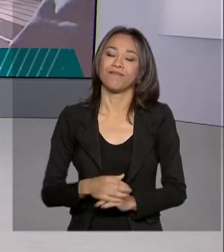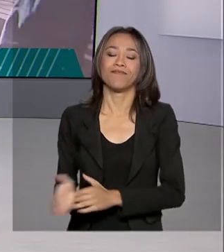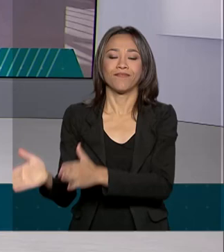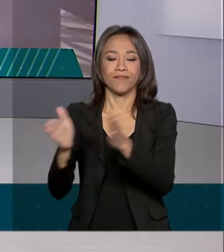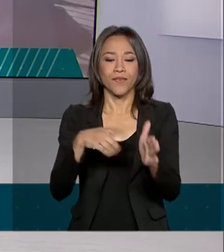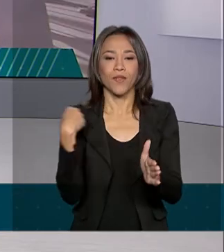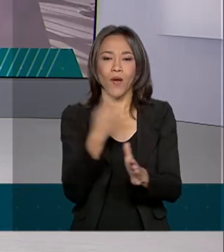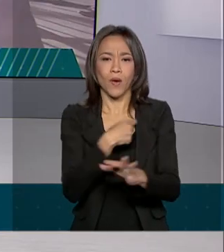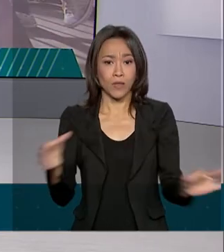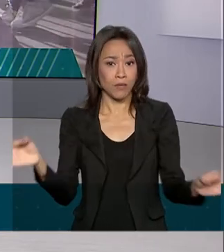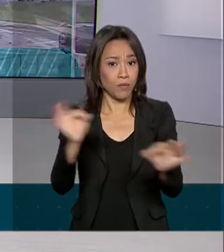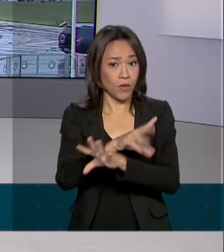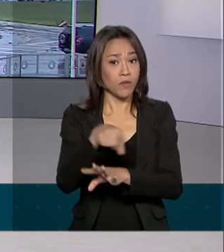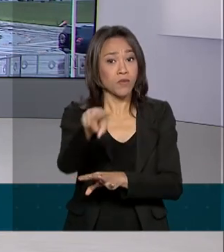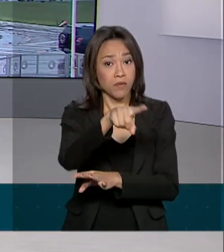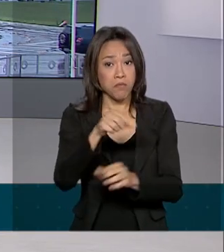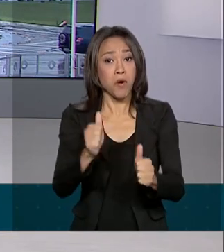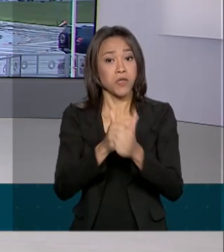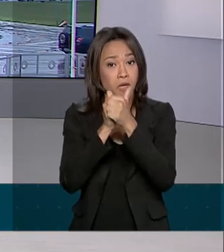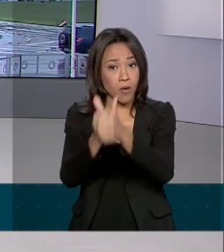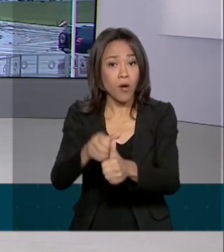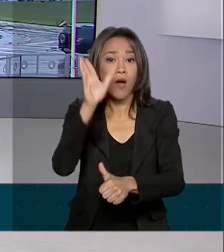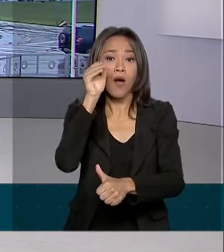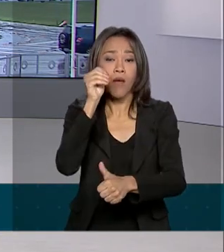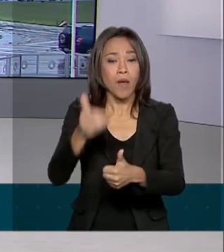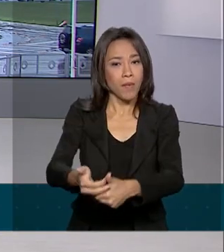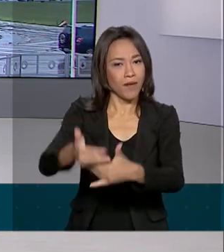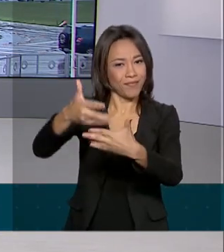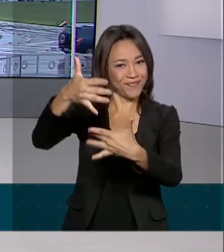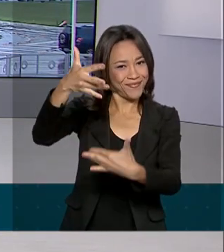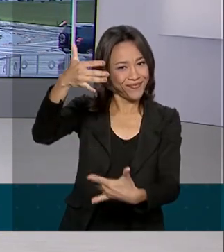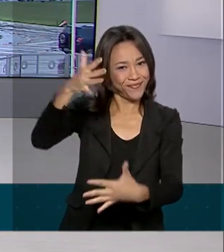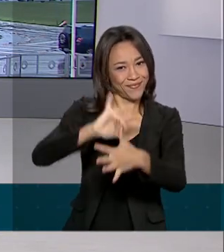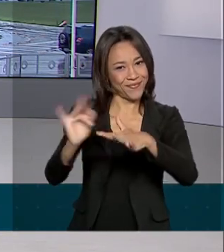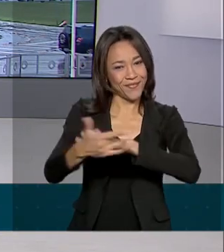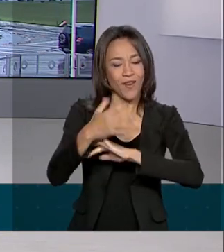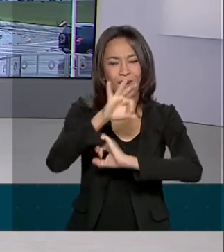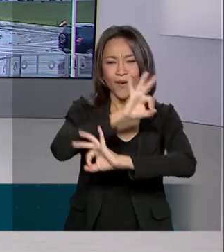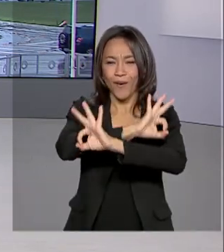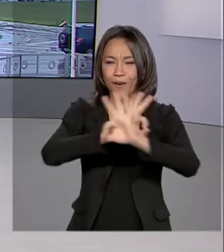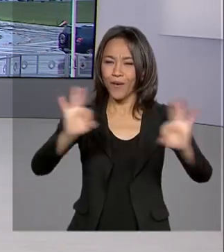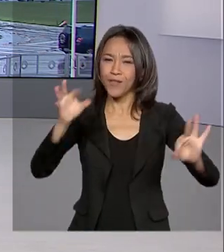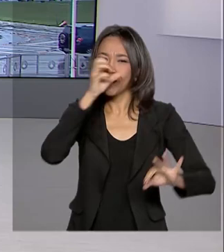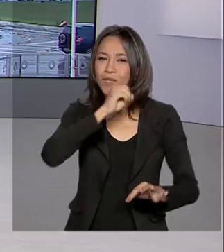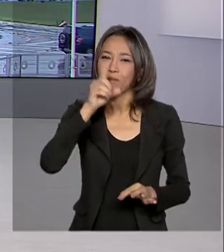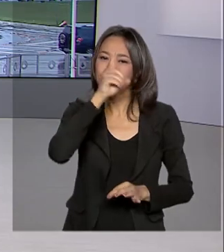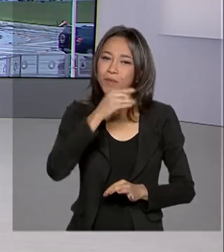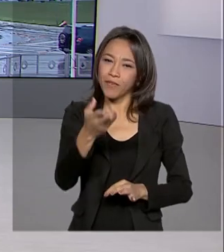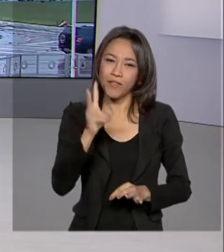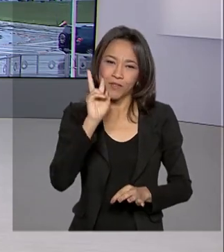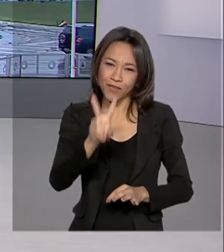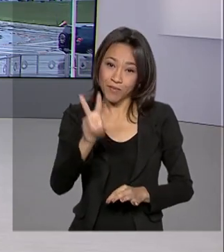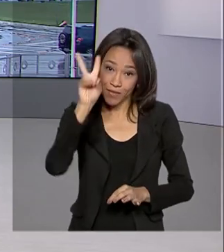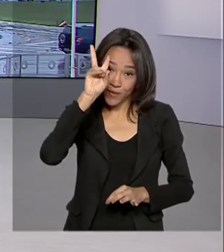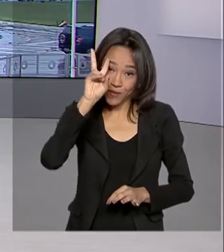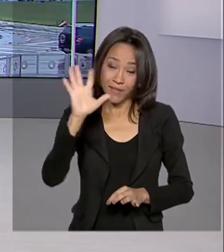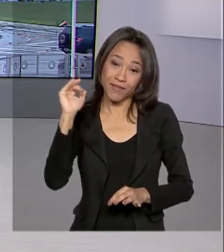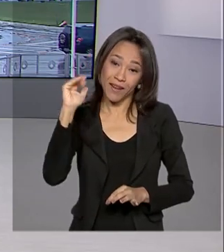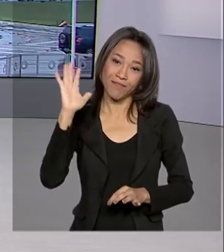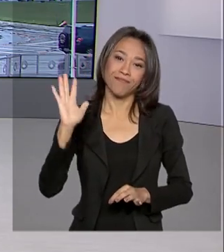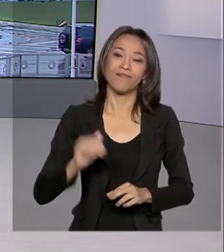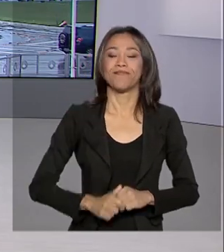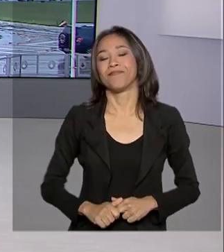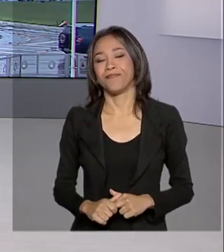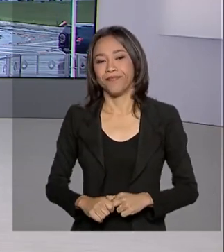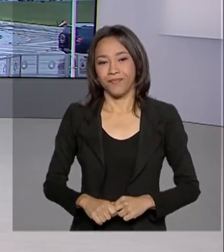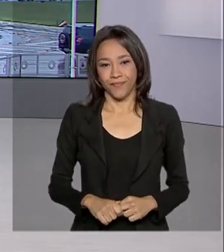por aqui, você pode nos acompanhar também pelas redes sociais. Ótimo fim de semana para você, nos vemos na segunda-feira. Até lá, tchau,